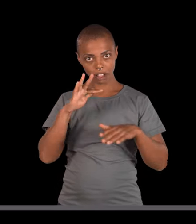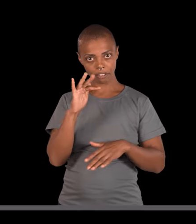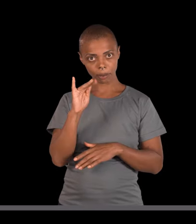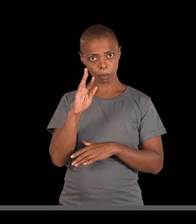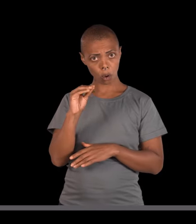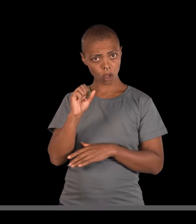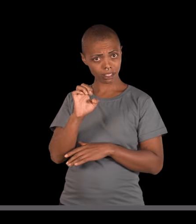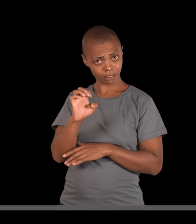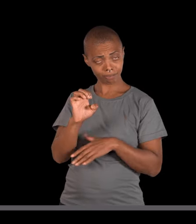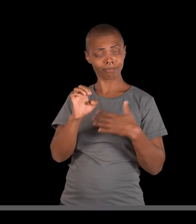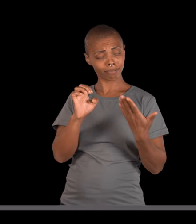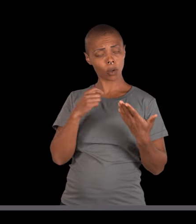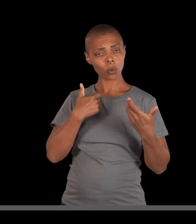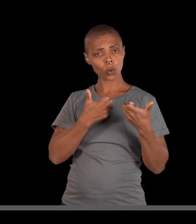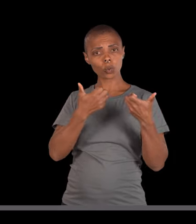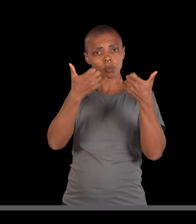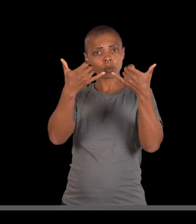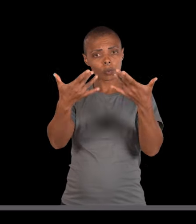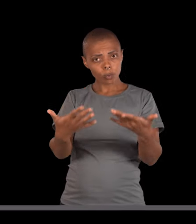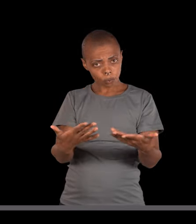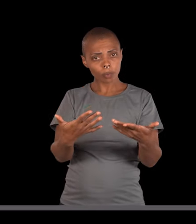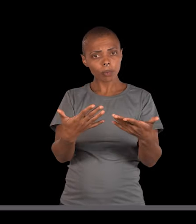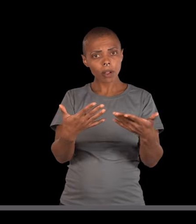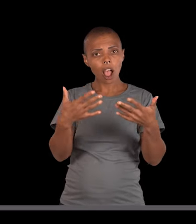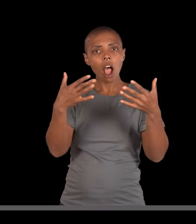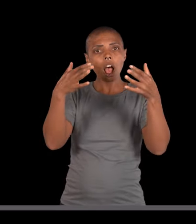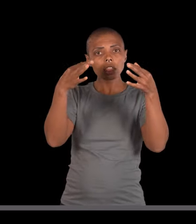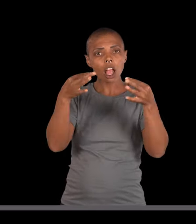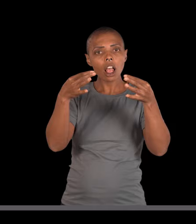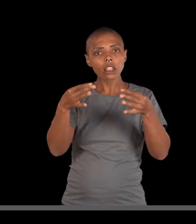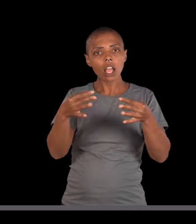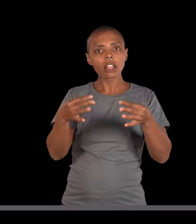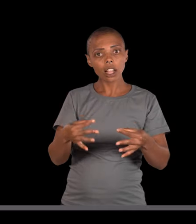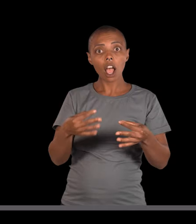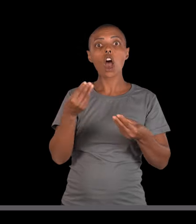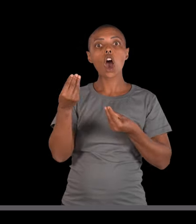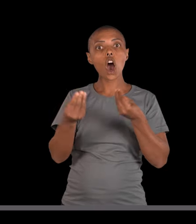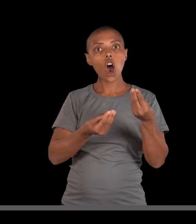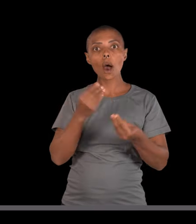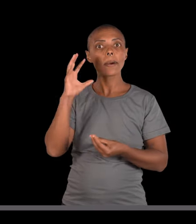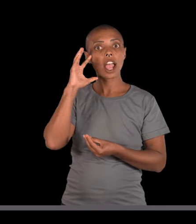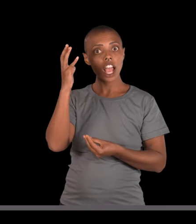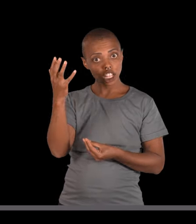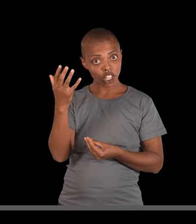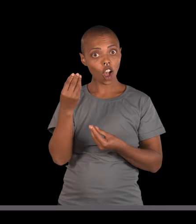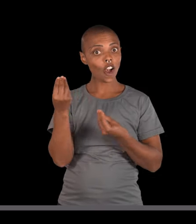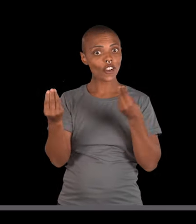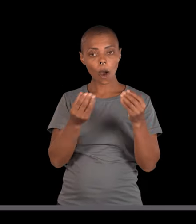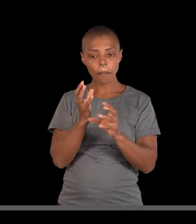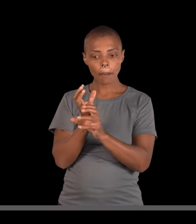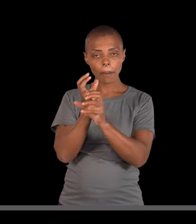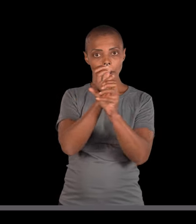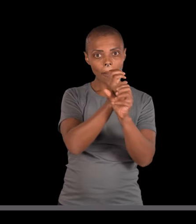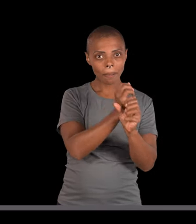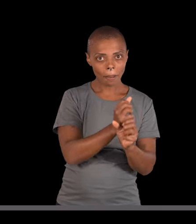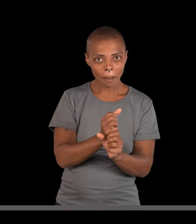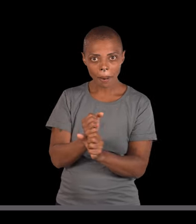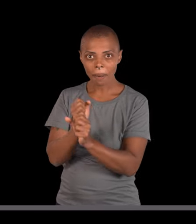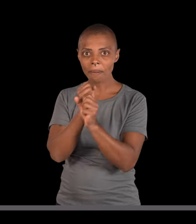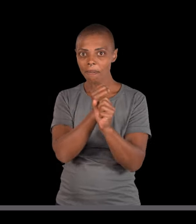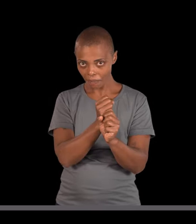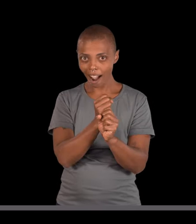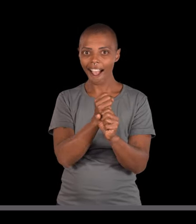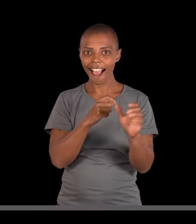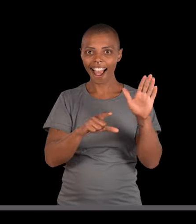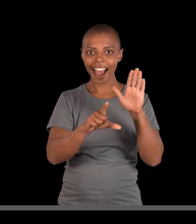eu vou usar ela pra te ensinar um passo a passo de como resolver e como se comportar com questões que